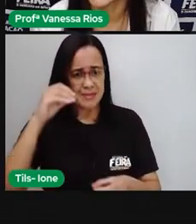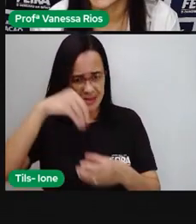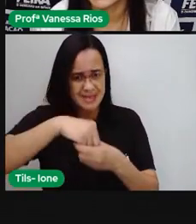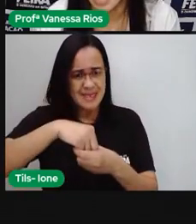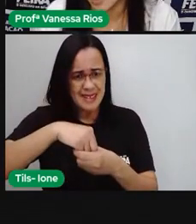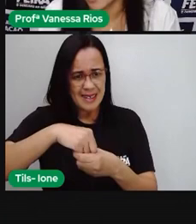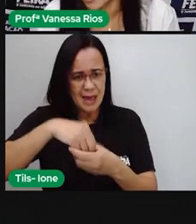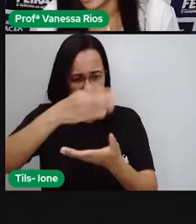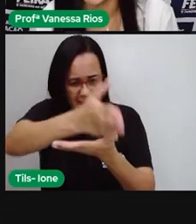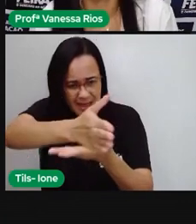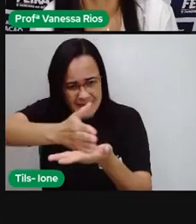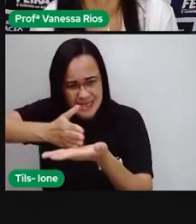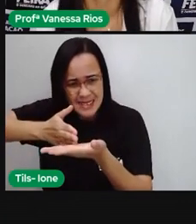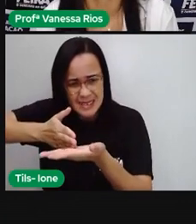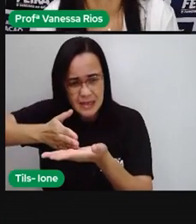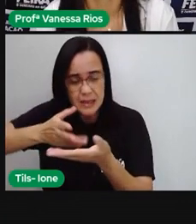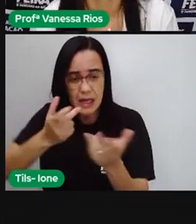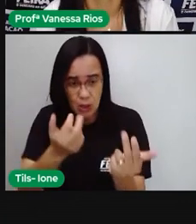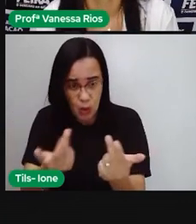Vamos pensar aí um pouquinho?